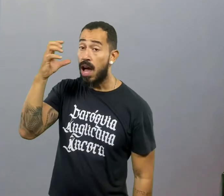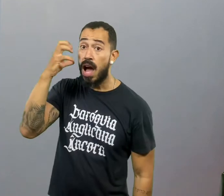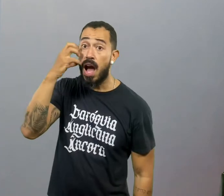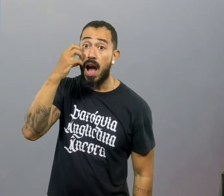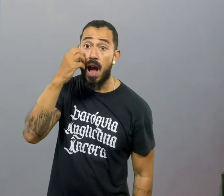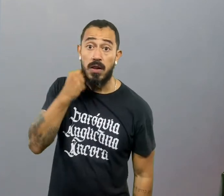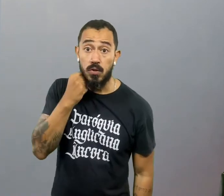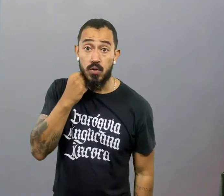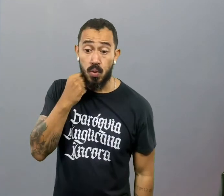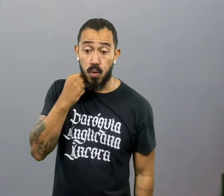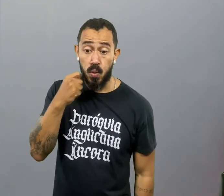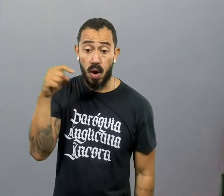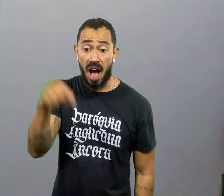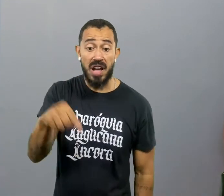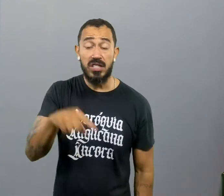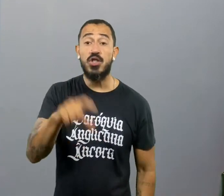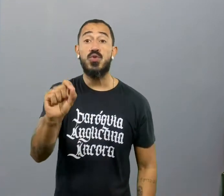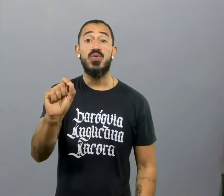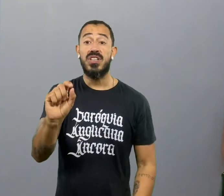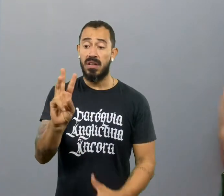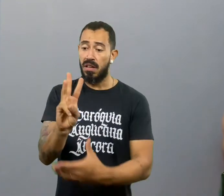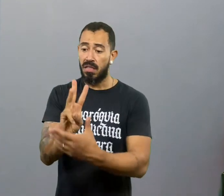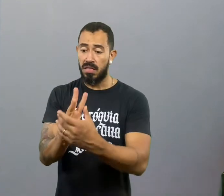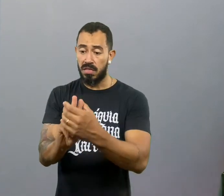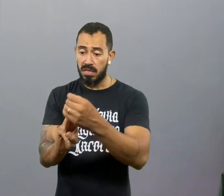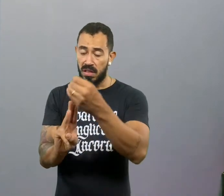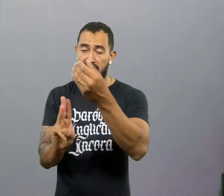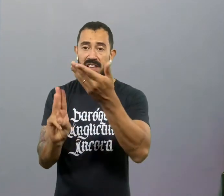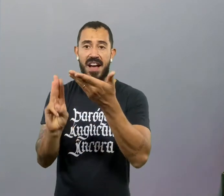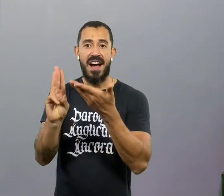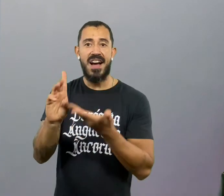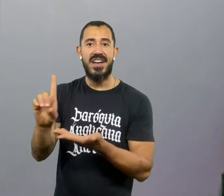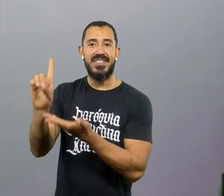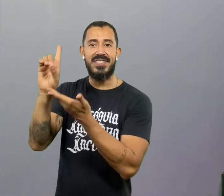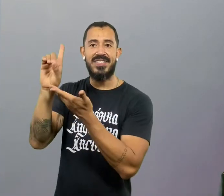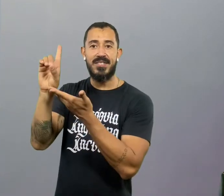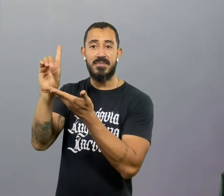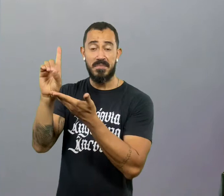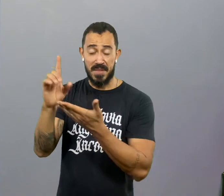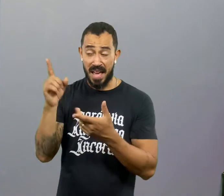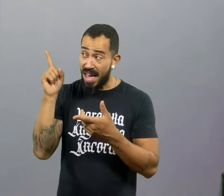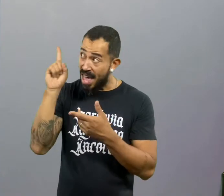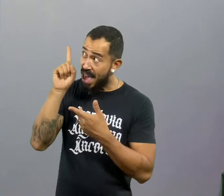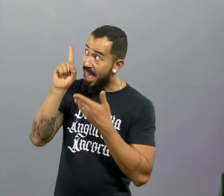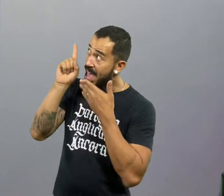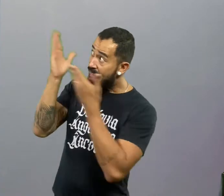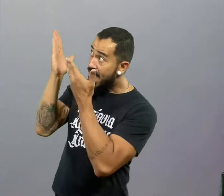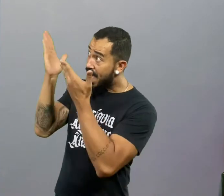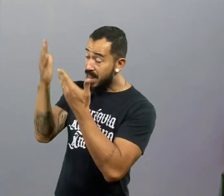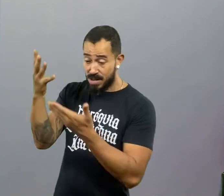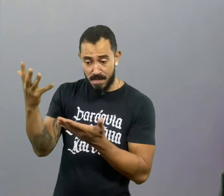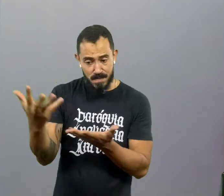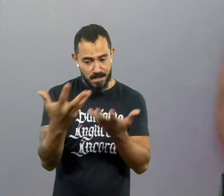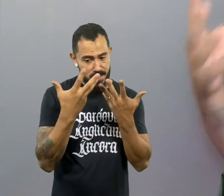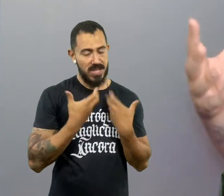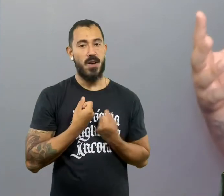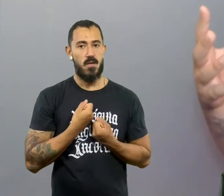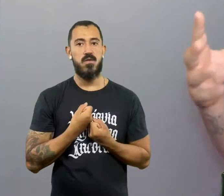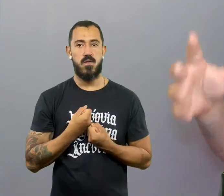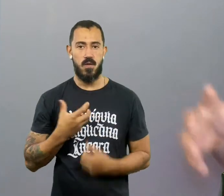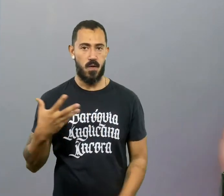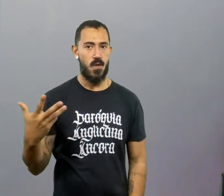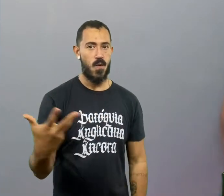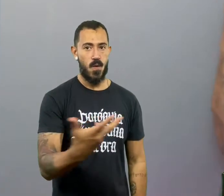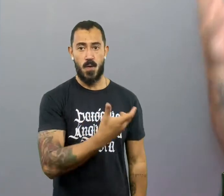adotado por uma família maravilhosa chamada Trindade Santa. Eu faço parte, agora eu estou em Deus, que é aquilo que criou todas as coisas.